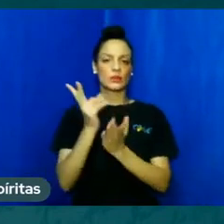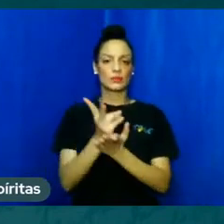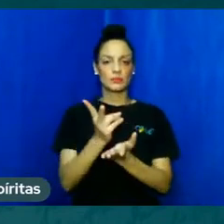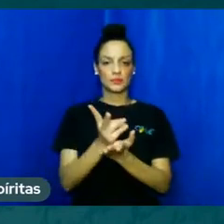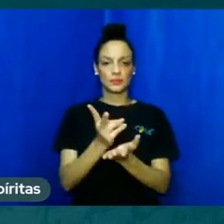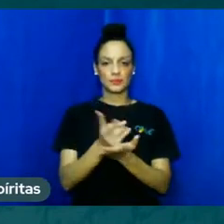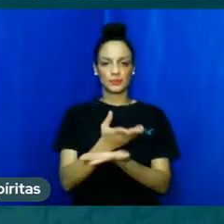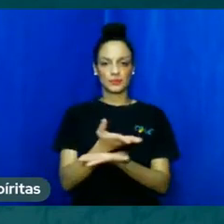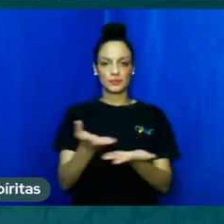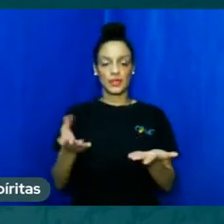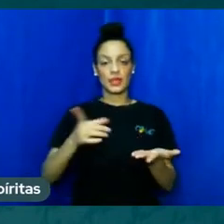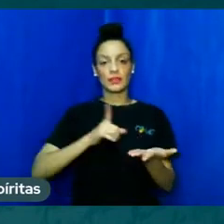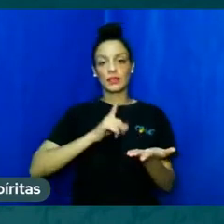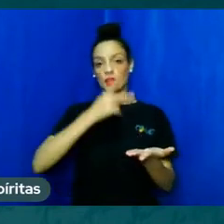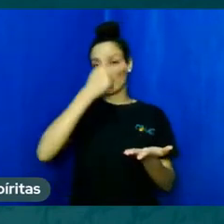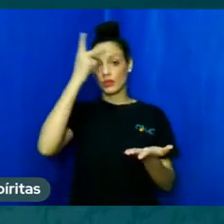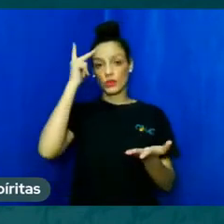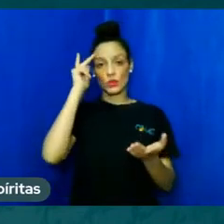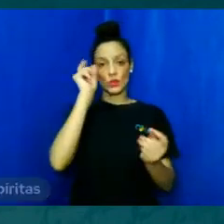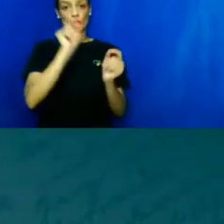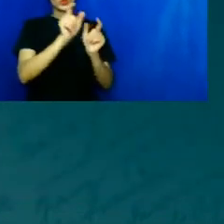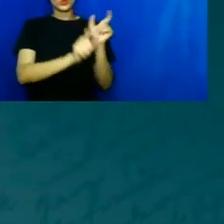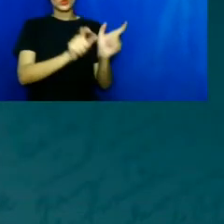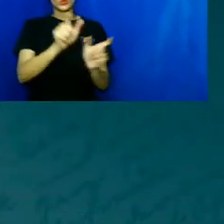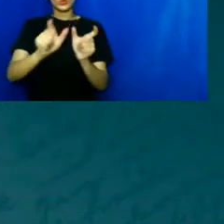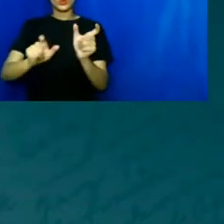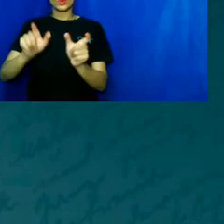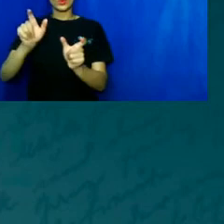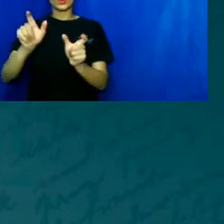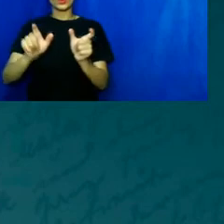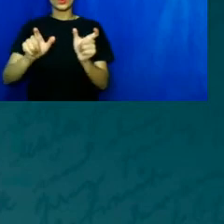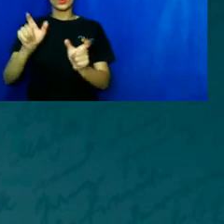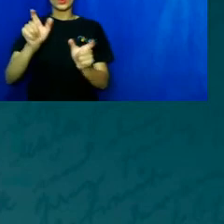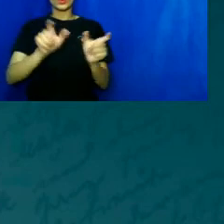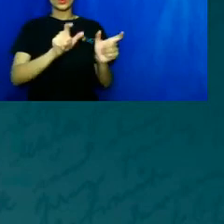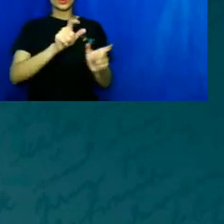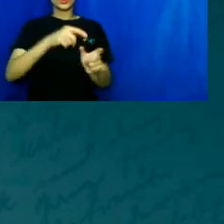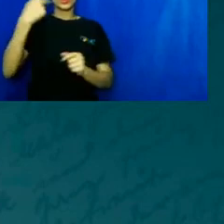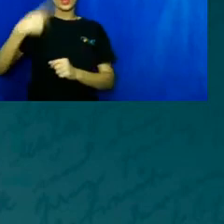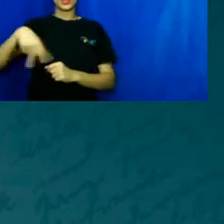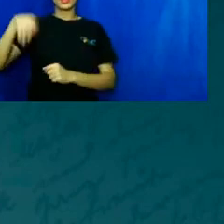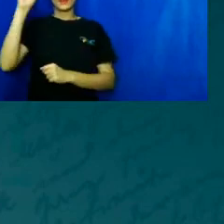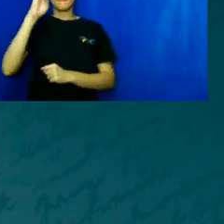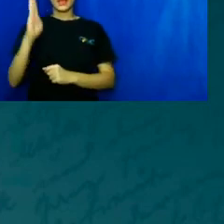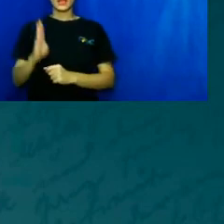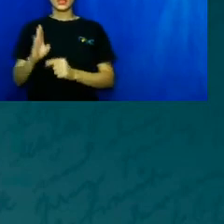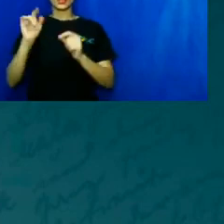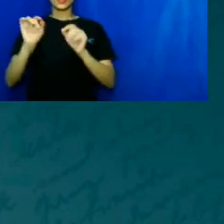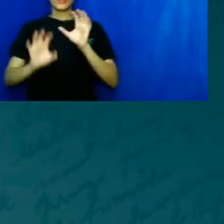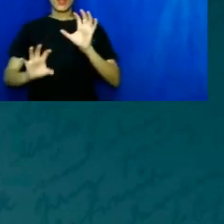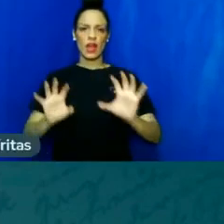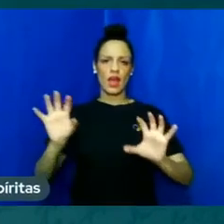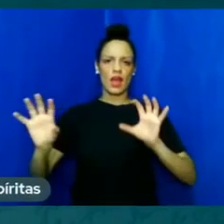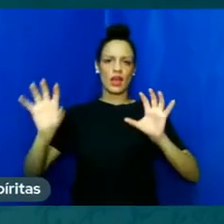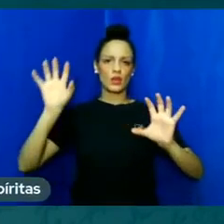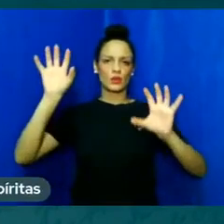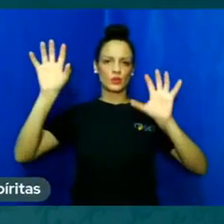lugares do Brasil participando. Opa, agora deu um salto aqui, deixou dar uma olhadinha.